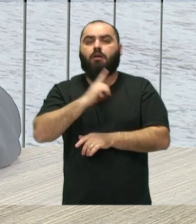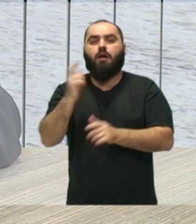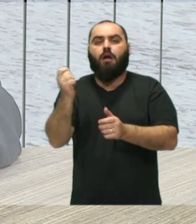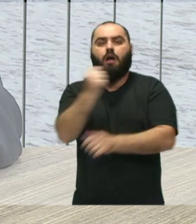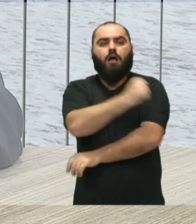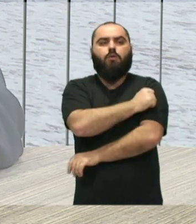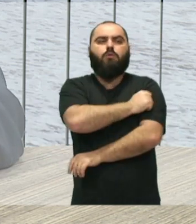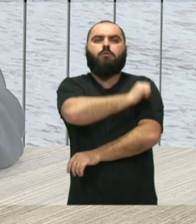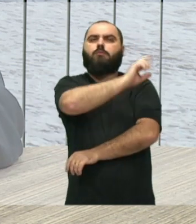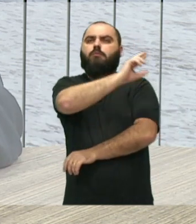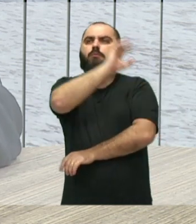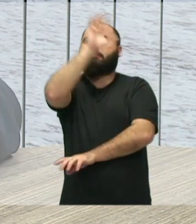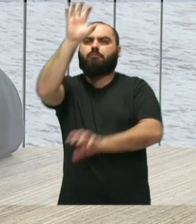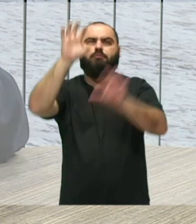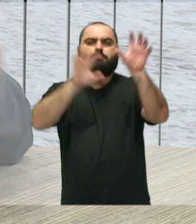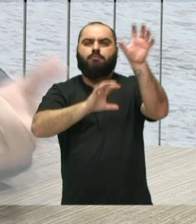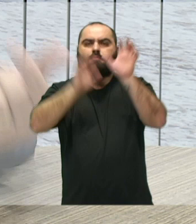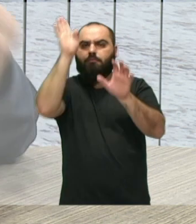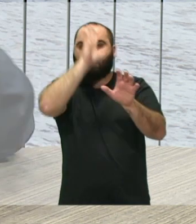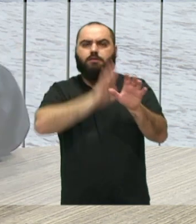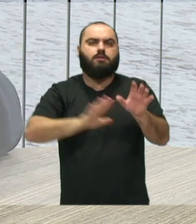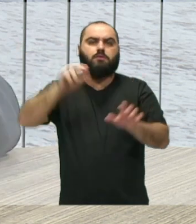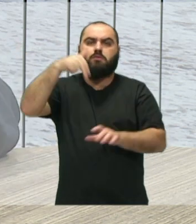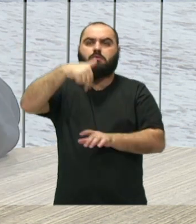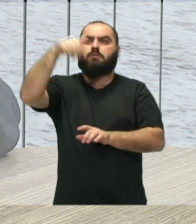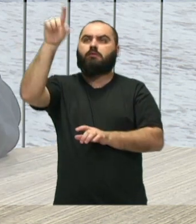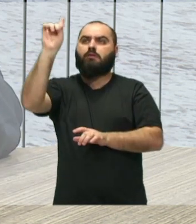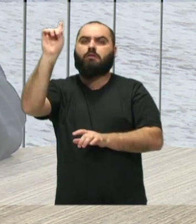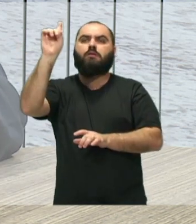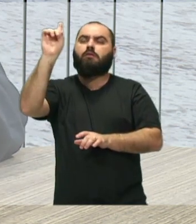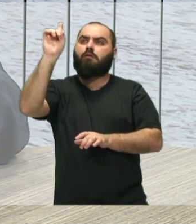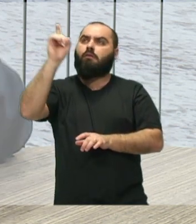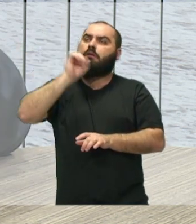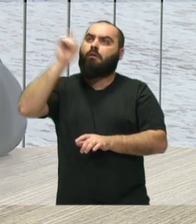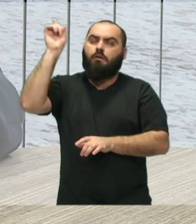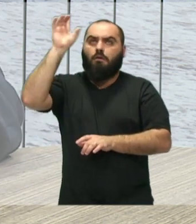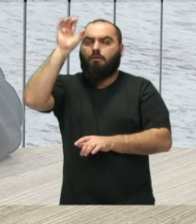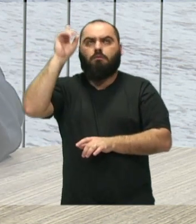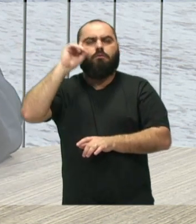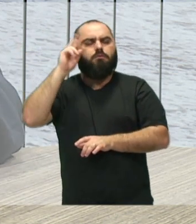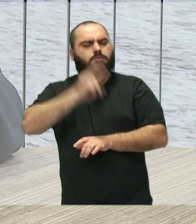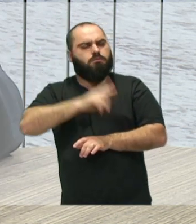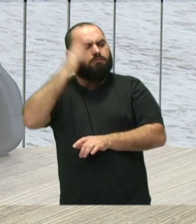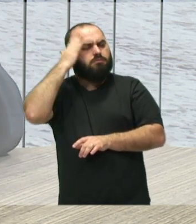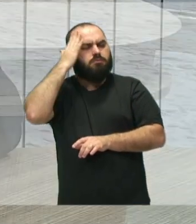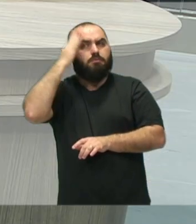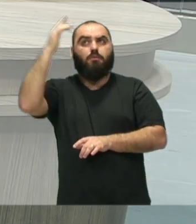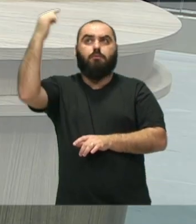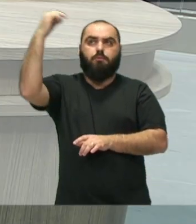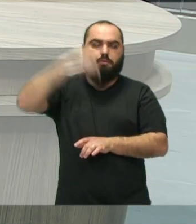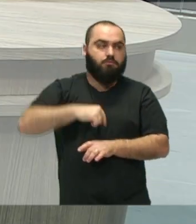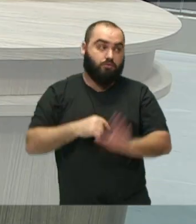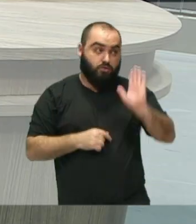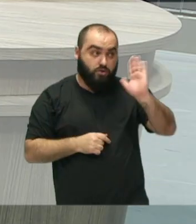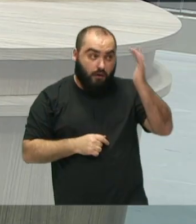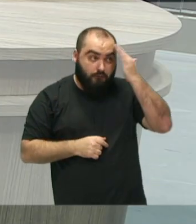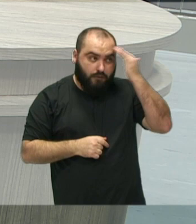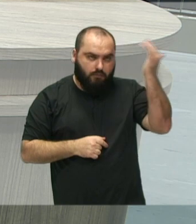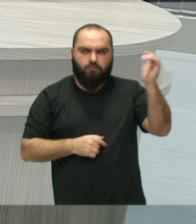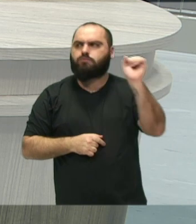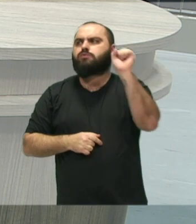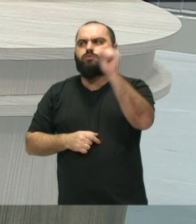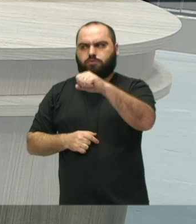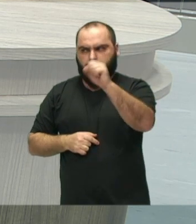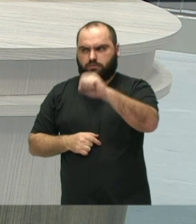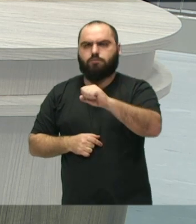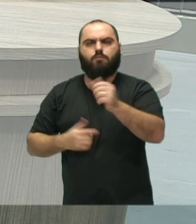regiões do Brasil, do Nordeste, de Recife, que ficaram sabendo do nosso conservatório e vieram para cá. Já está famoso, né? Exatamente. Hoje,